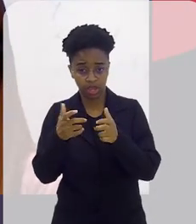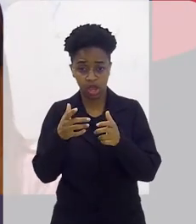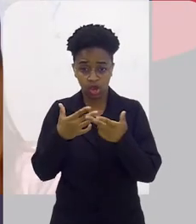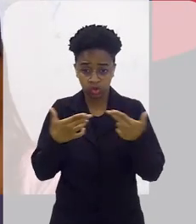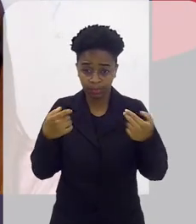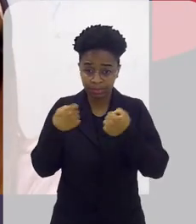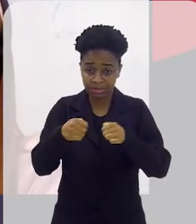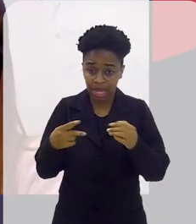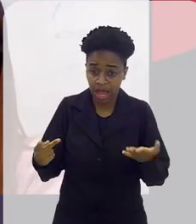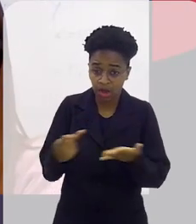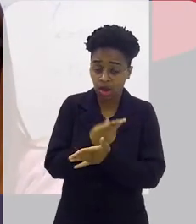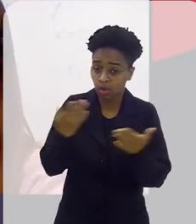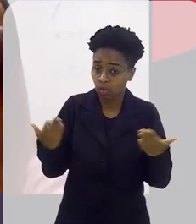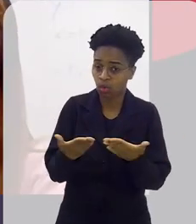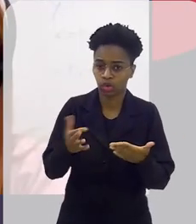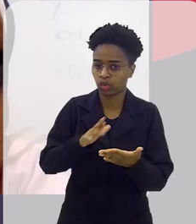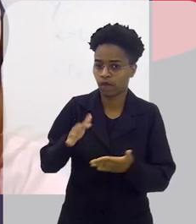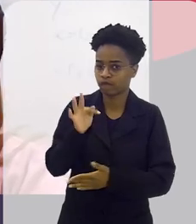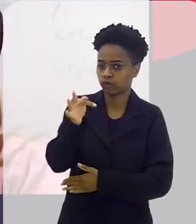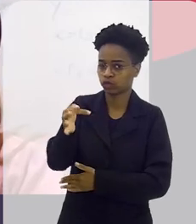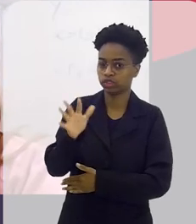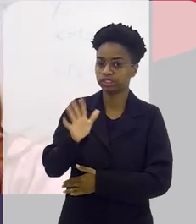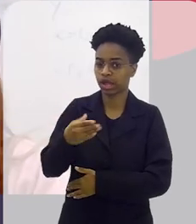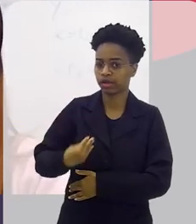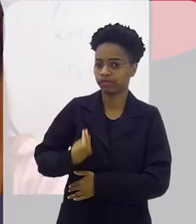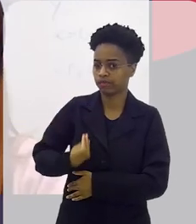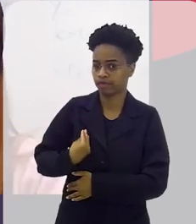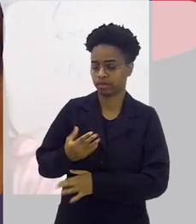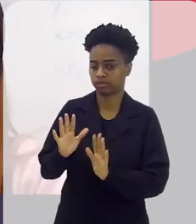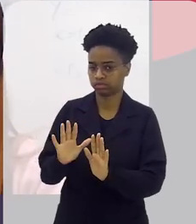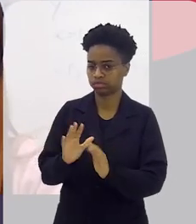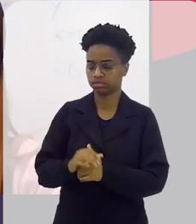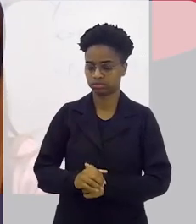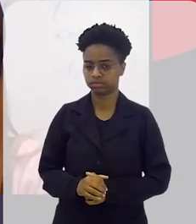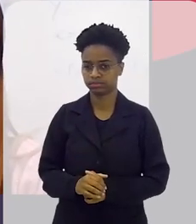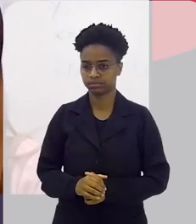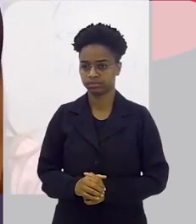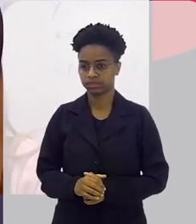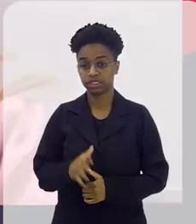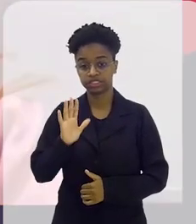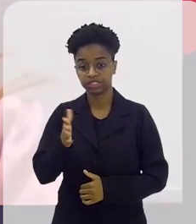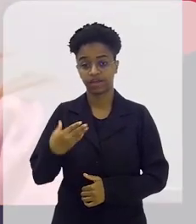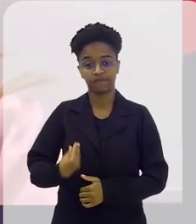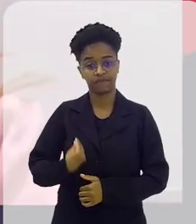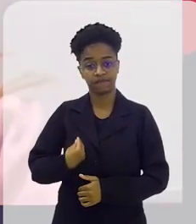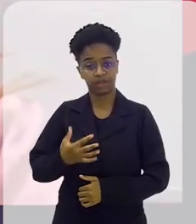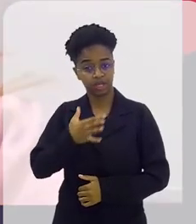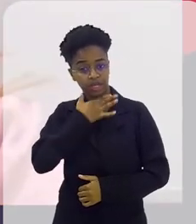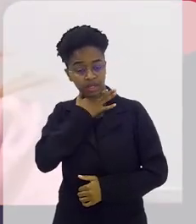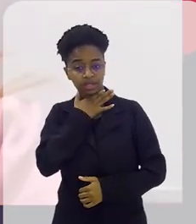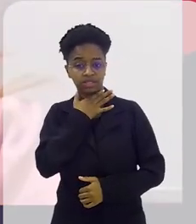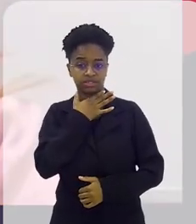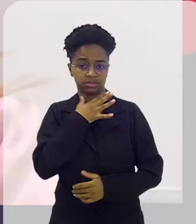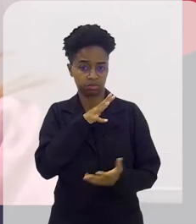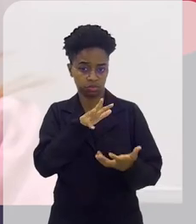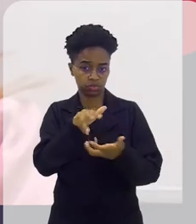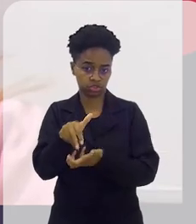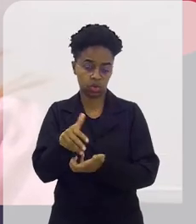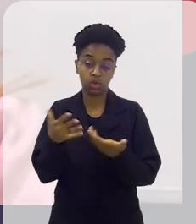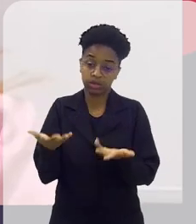agora, não é problema para o futuro. A gente já está vivendo essa crise